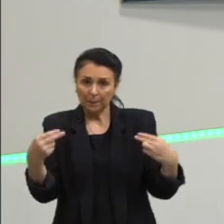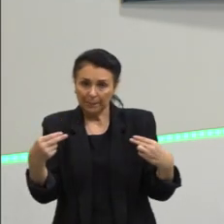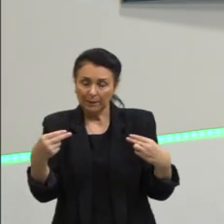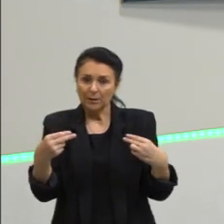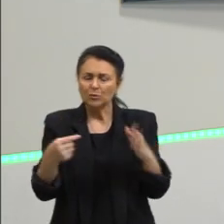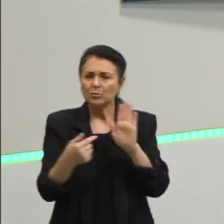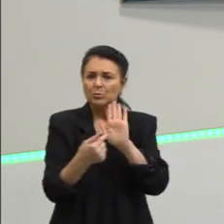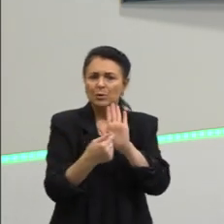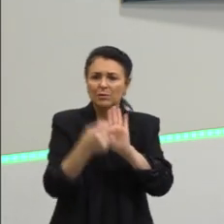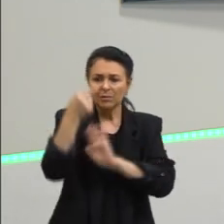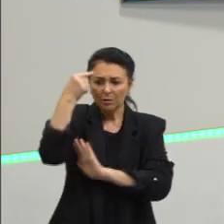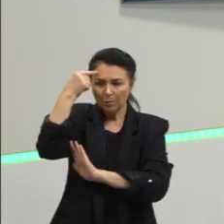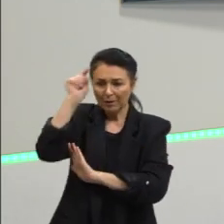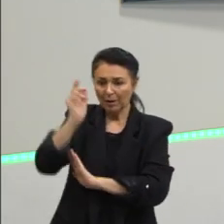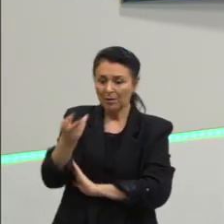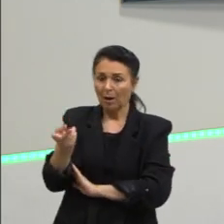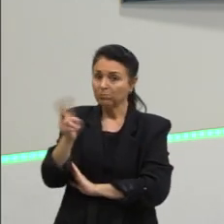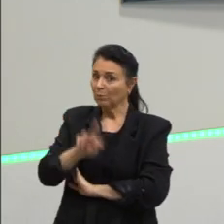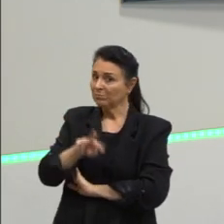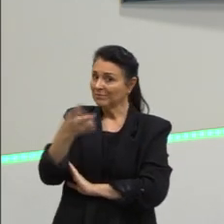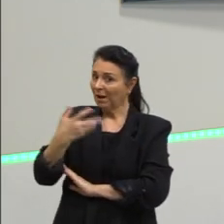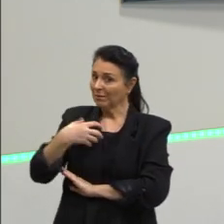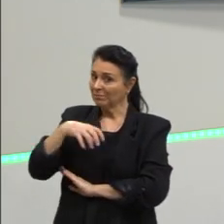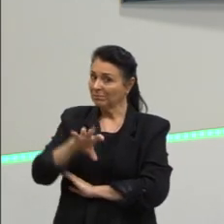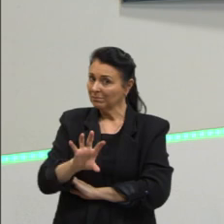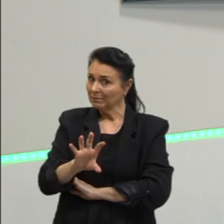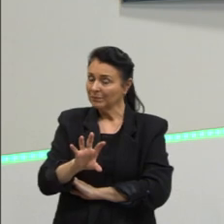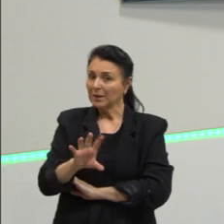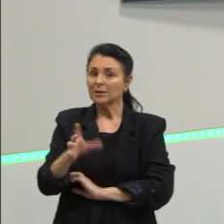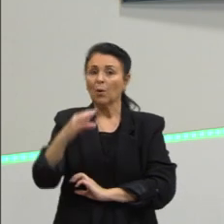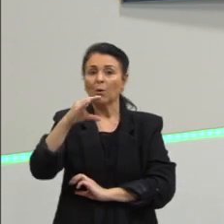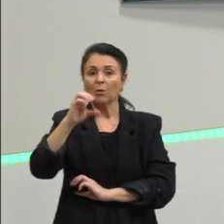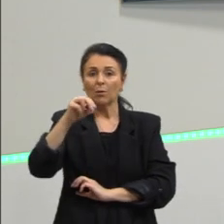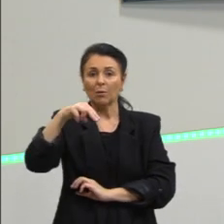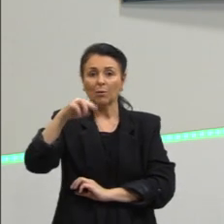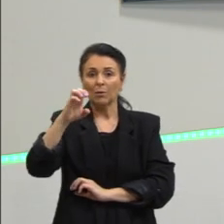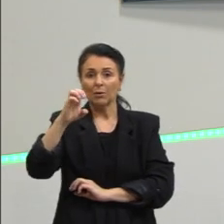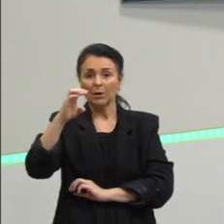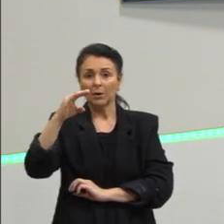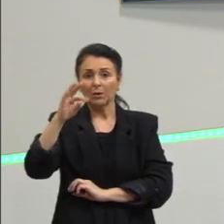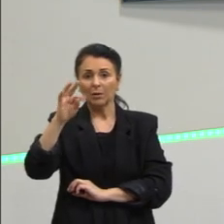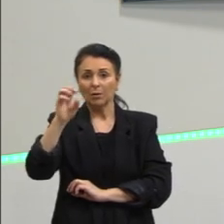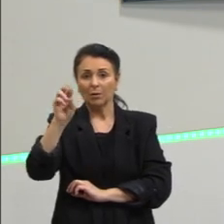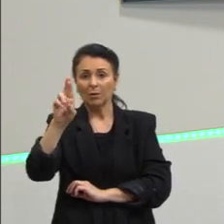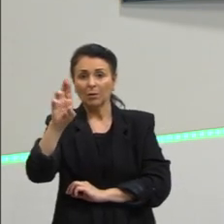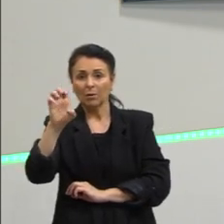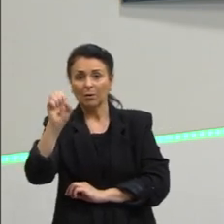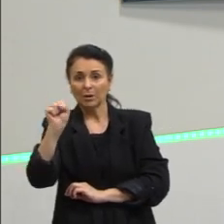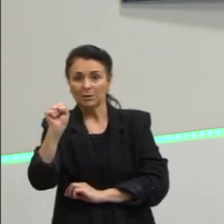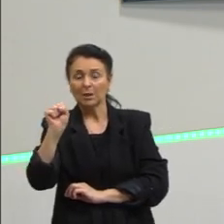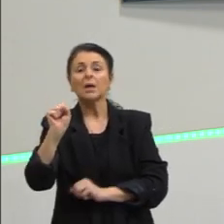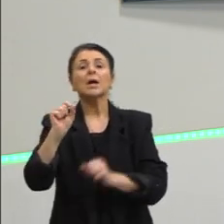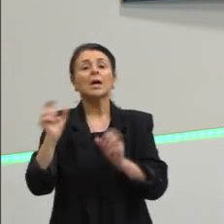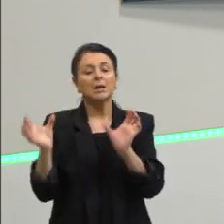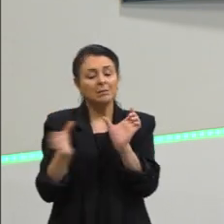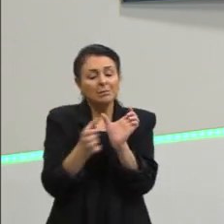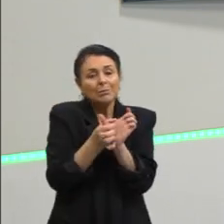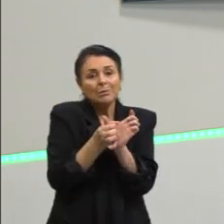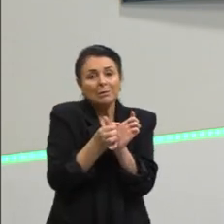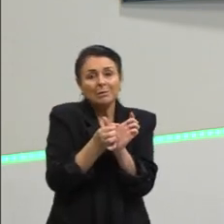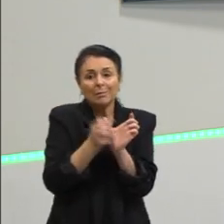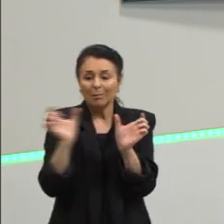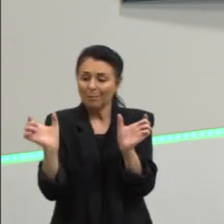uma ideia contrária Então os conectores são essas palavrinhas Que fazem esse trabalho de unir